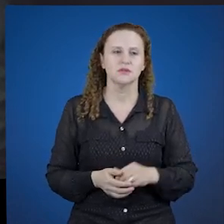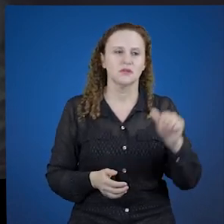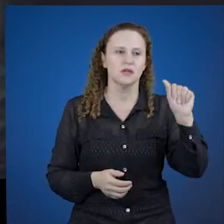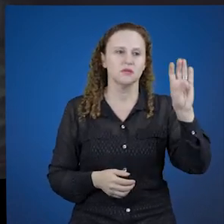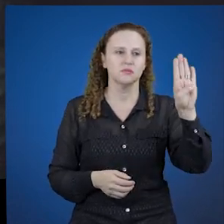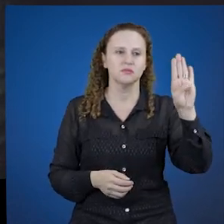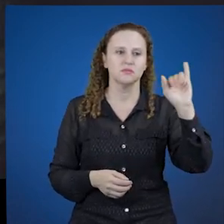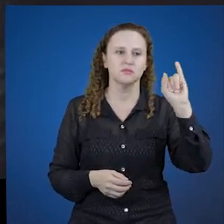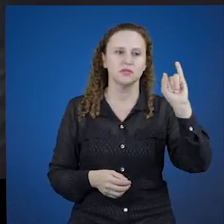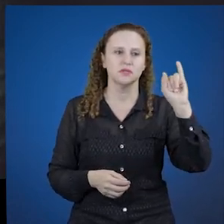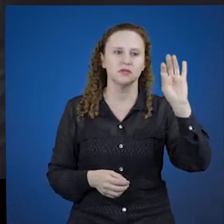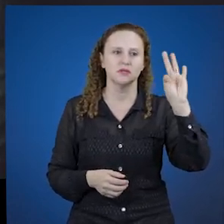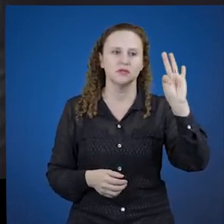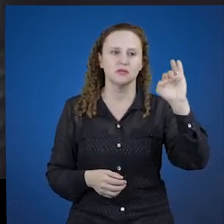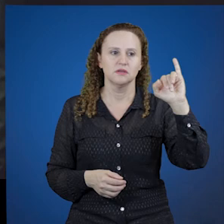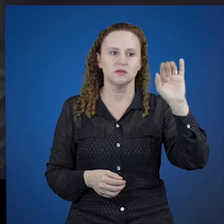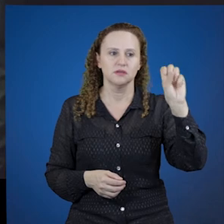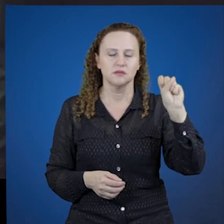abites,